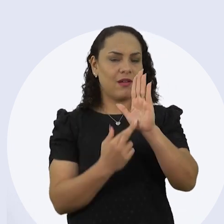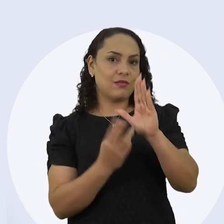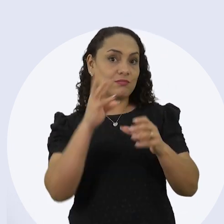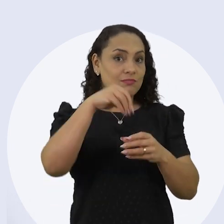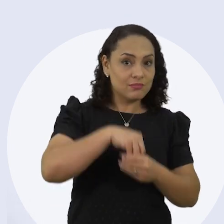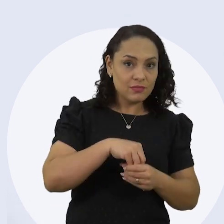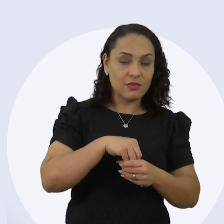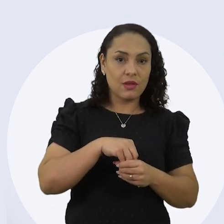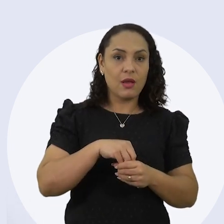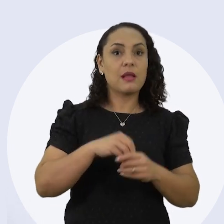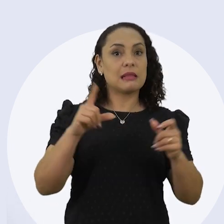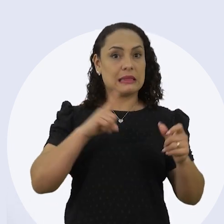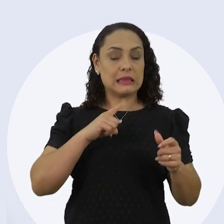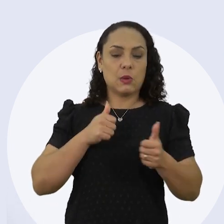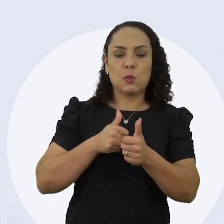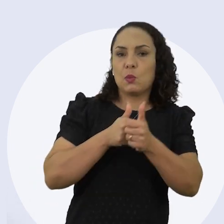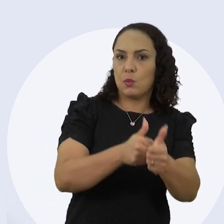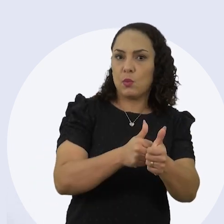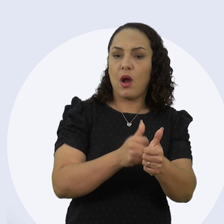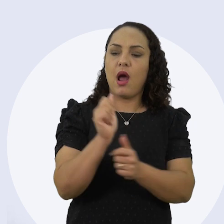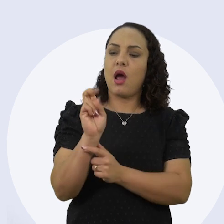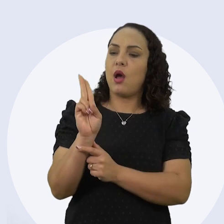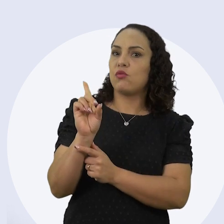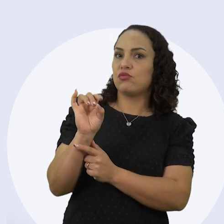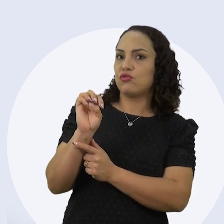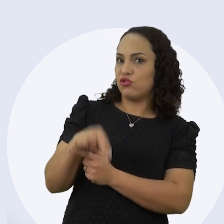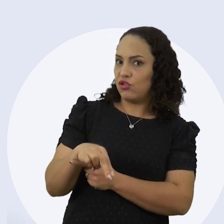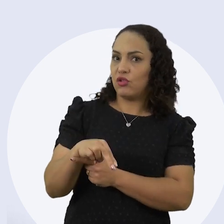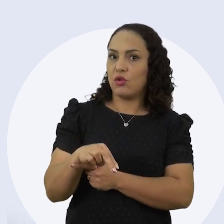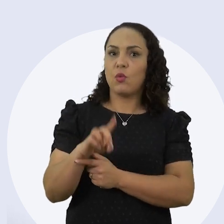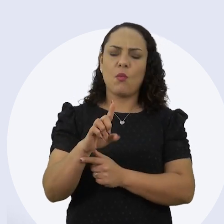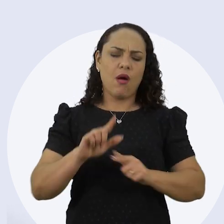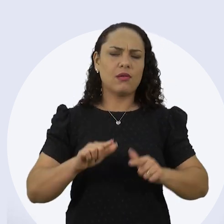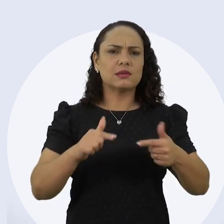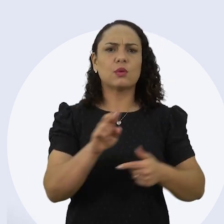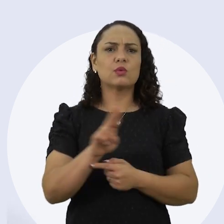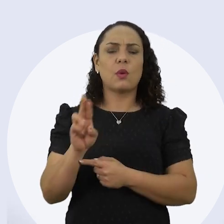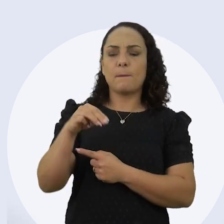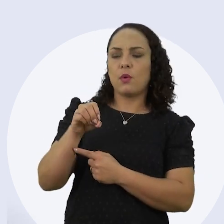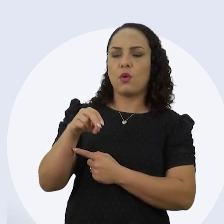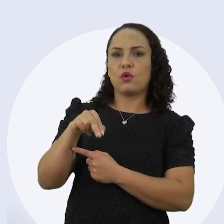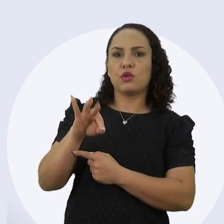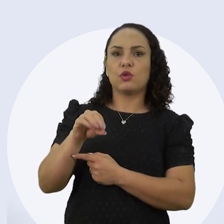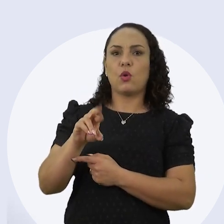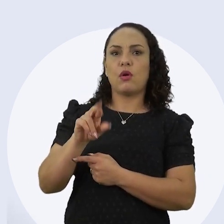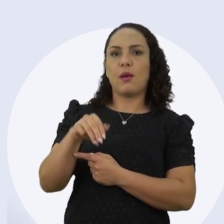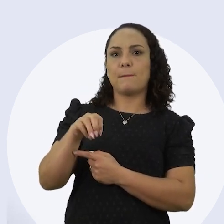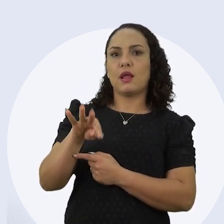de auditoria são acompanhadas pela Audim por meio de uma ação chamada monitoramento.